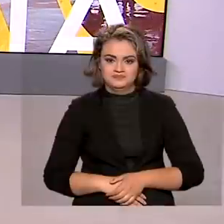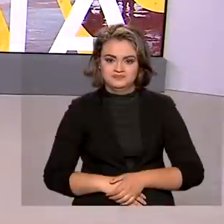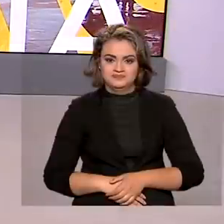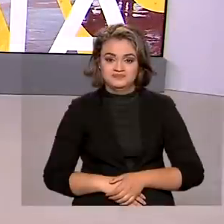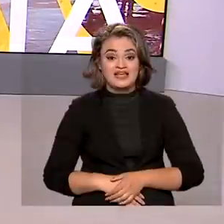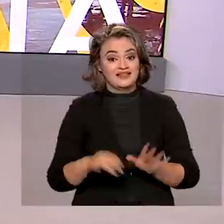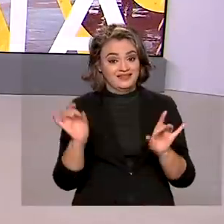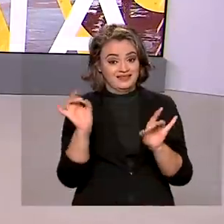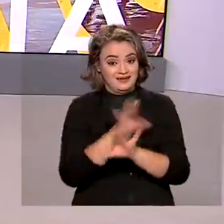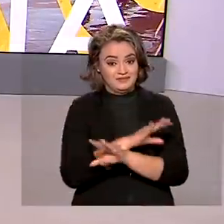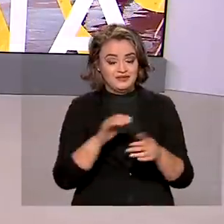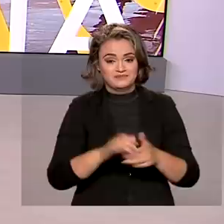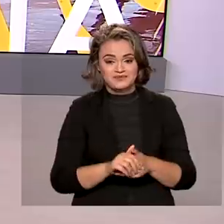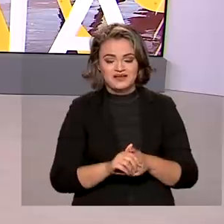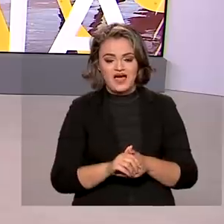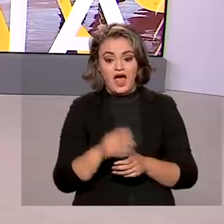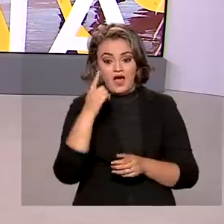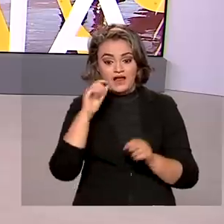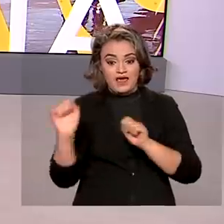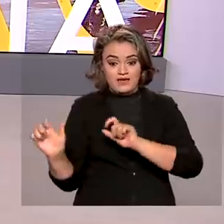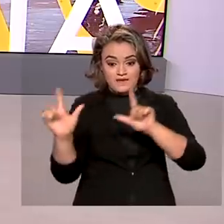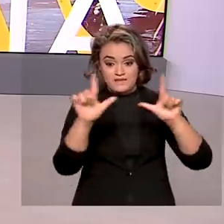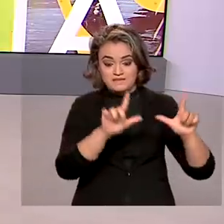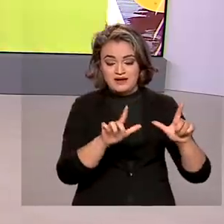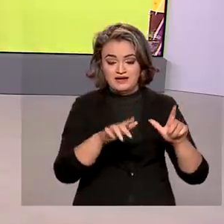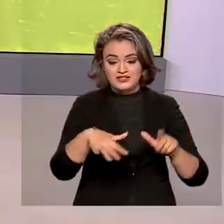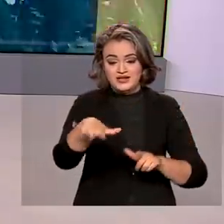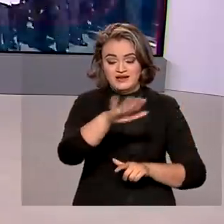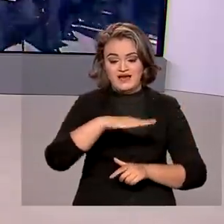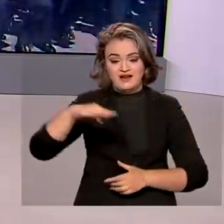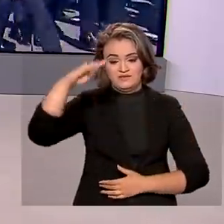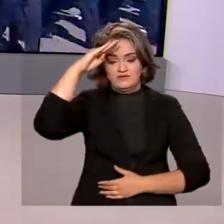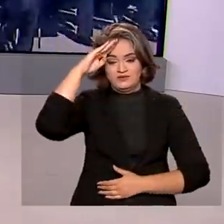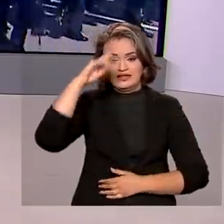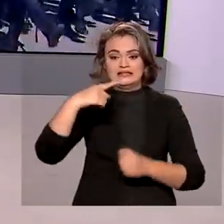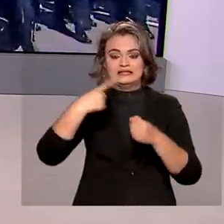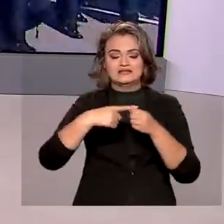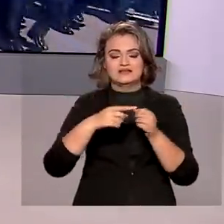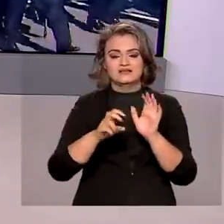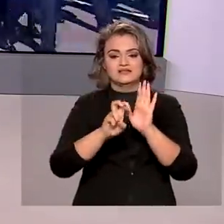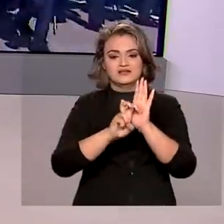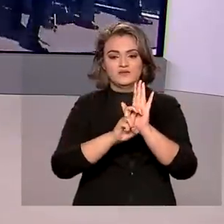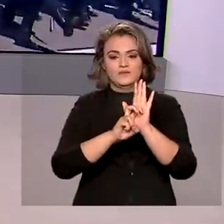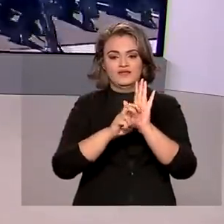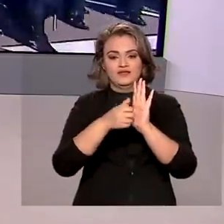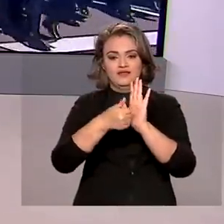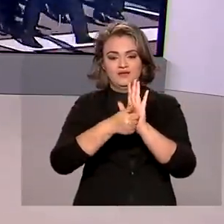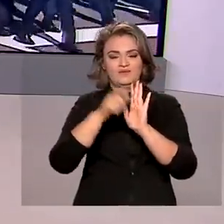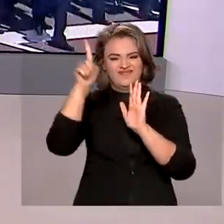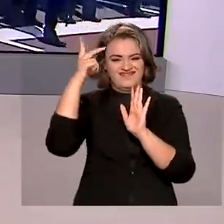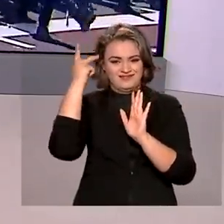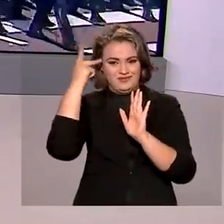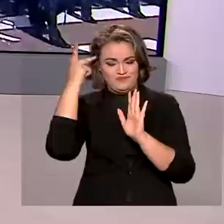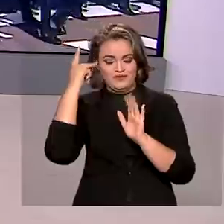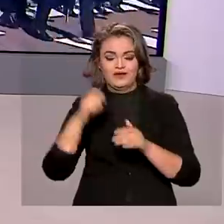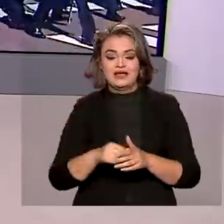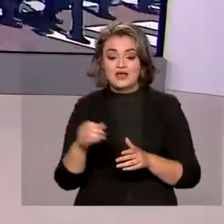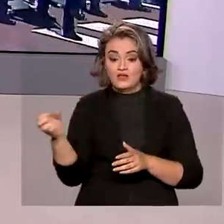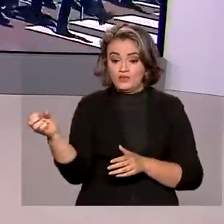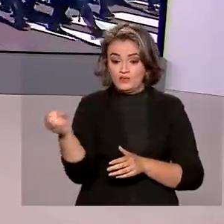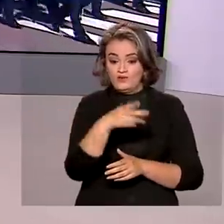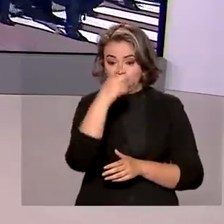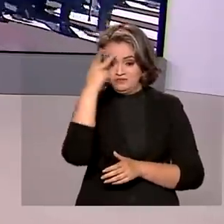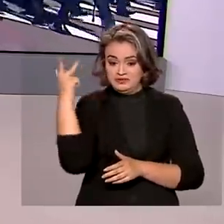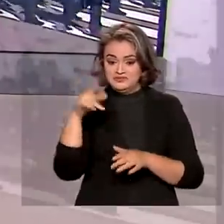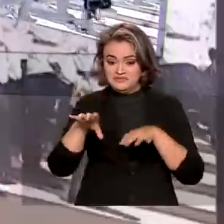A gente fica por aqui e encerramos com imagens da Academia da Força Aérea em Pirassununga, no interior de São Paulo. A Academia recebeu novos